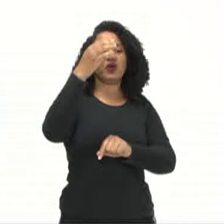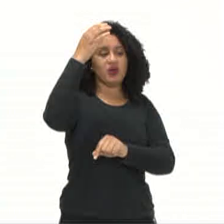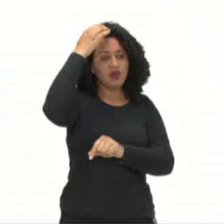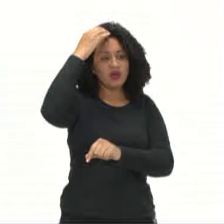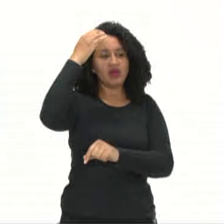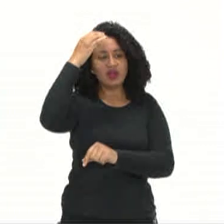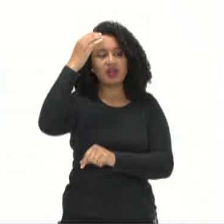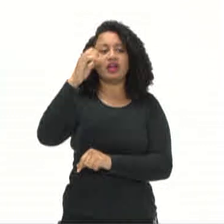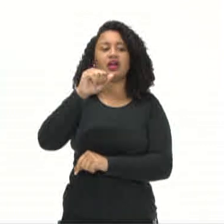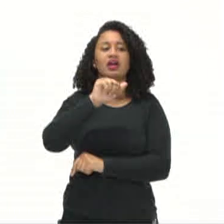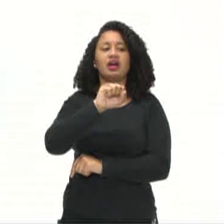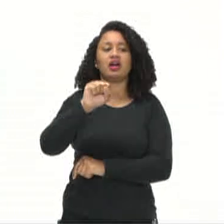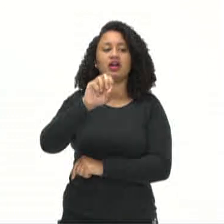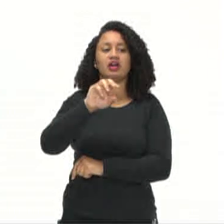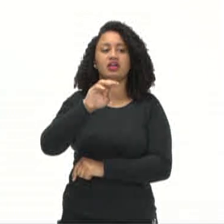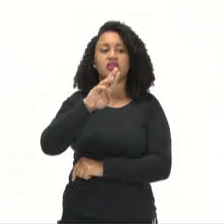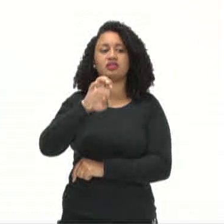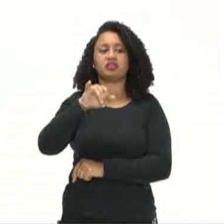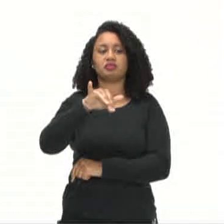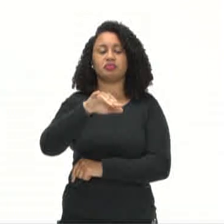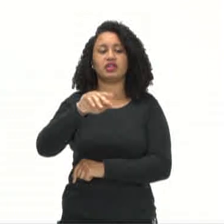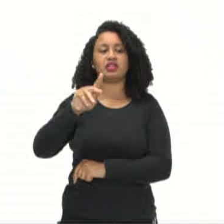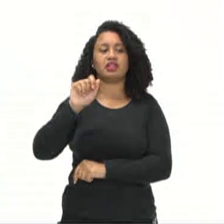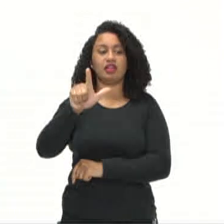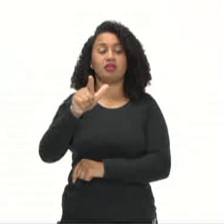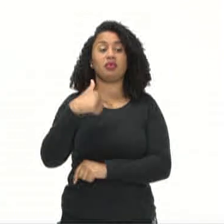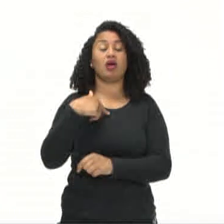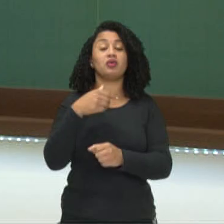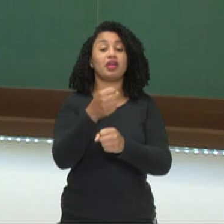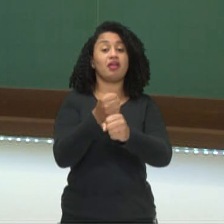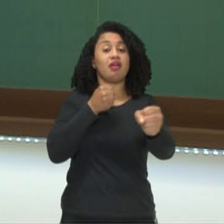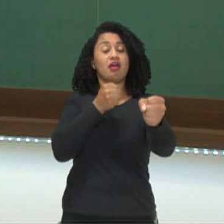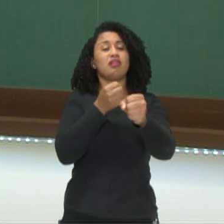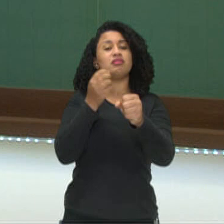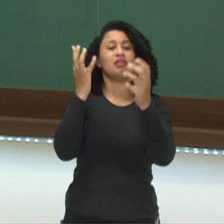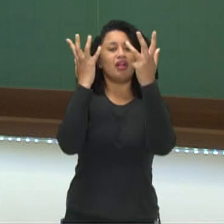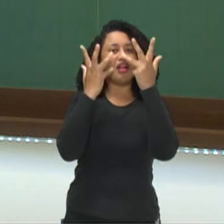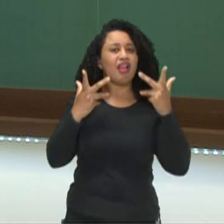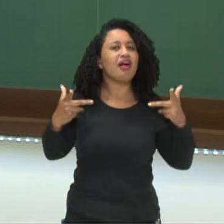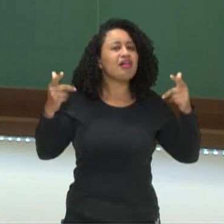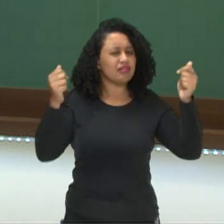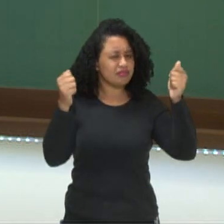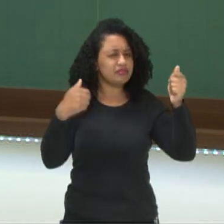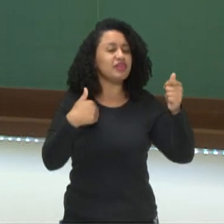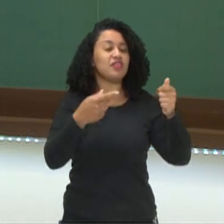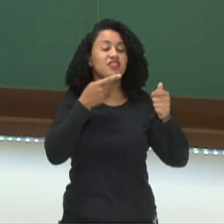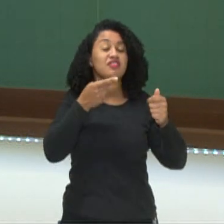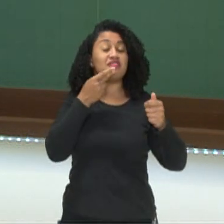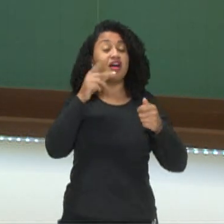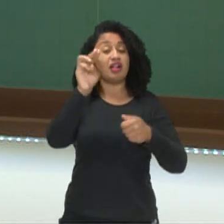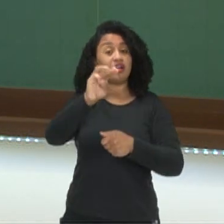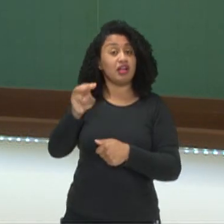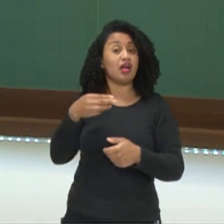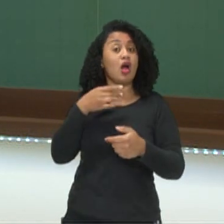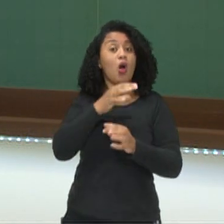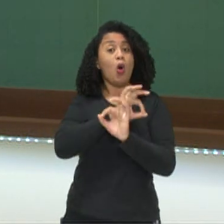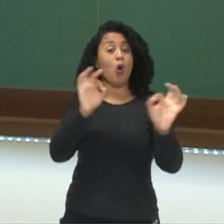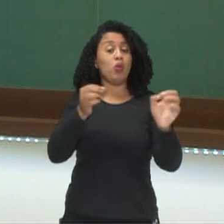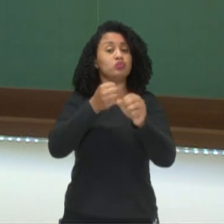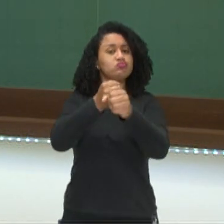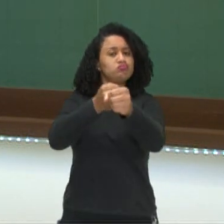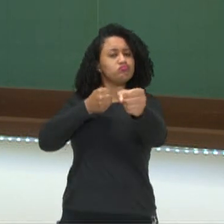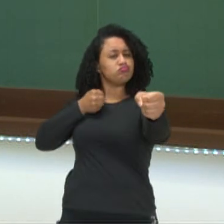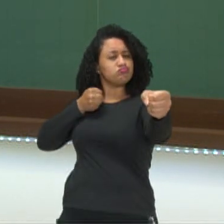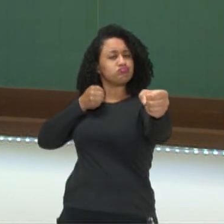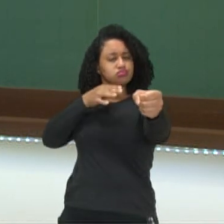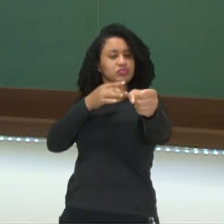caçando leões. Mais uma curiosidade, dizem que os mesopotâmicos eram ótimos arqueiros. E ele aqui inclusive